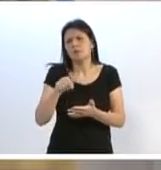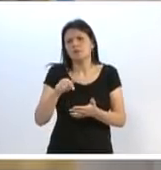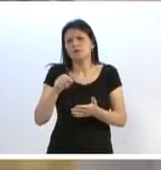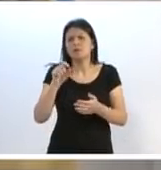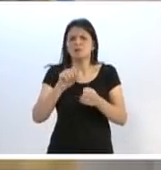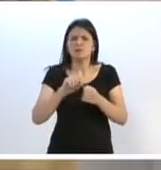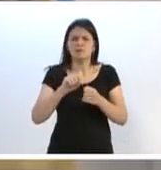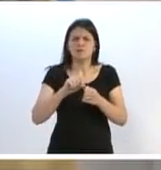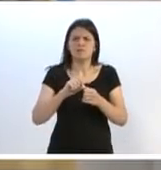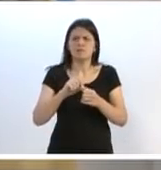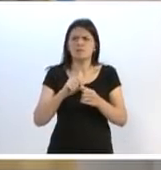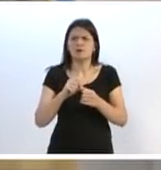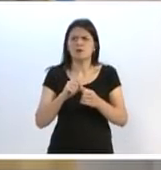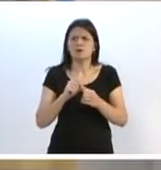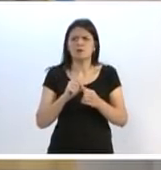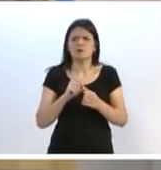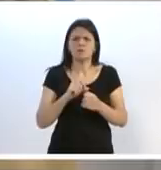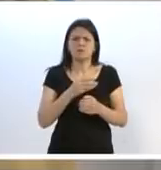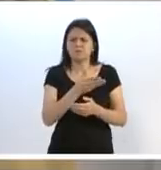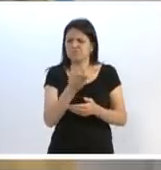fazendo aqui como todo vereador,